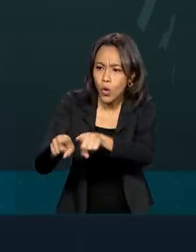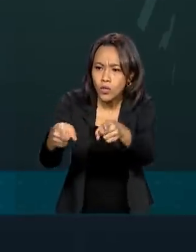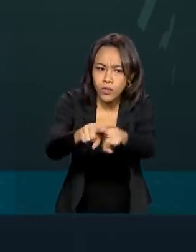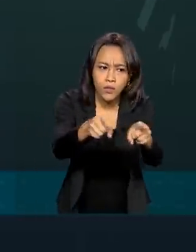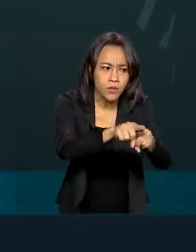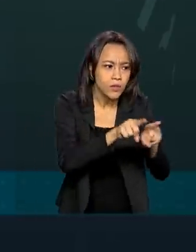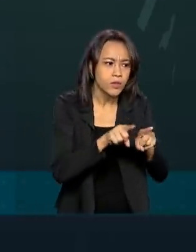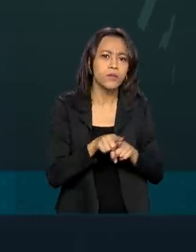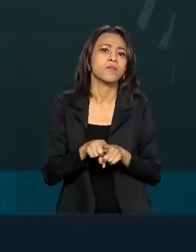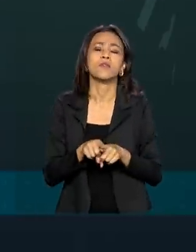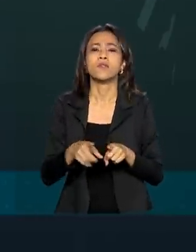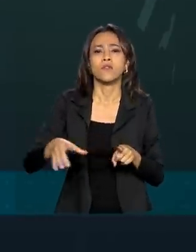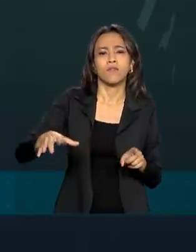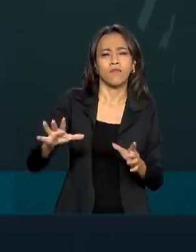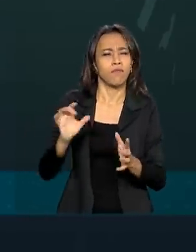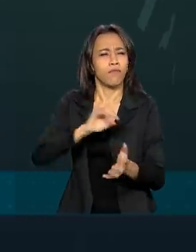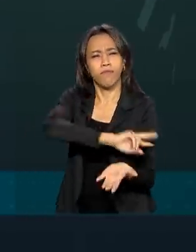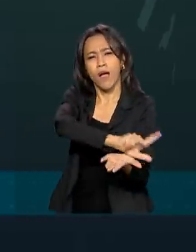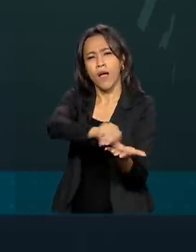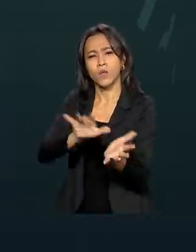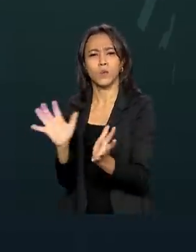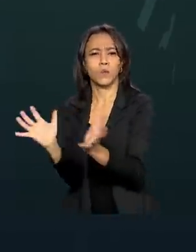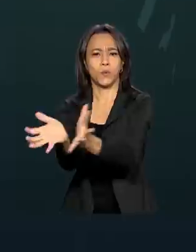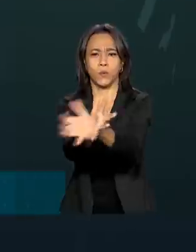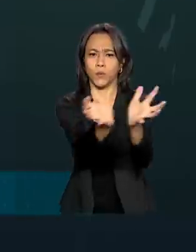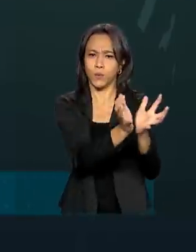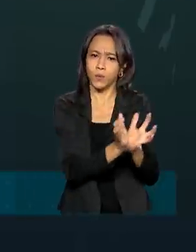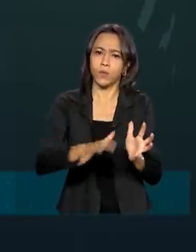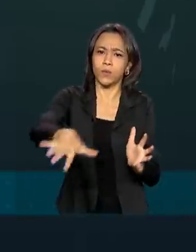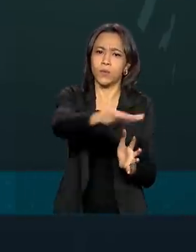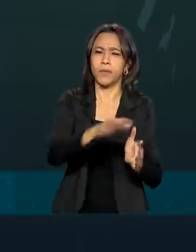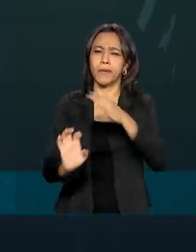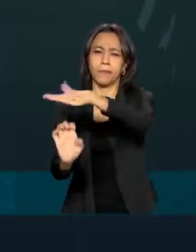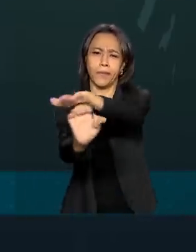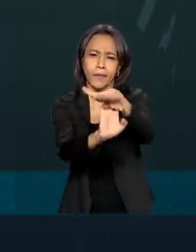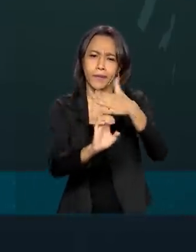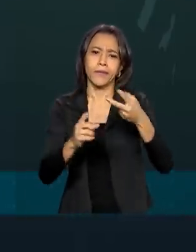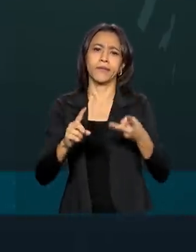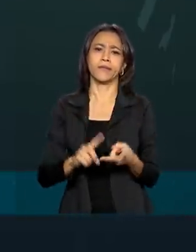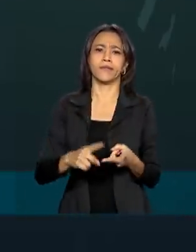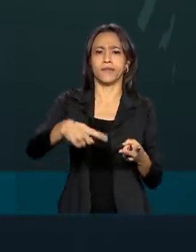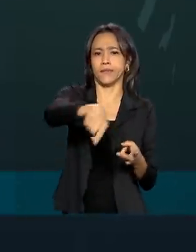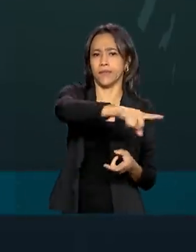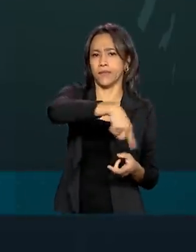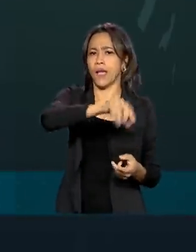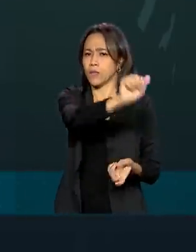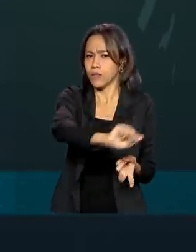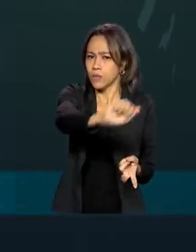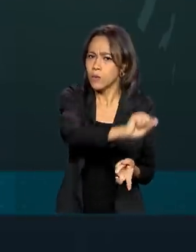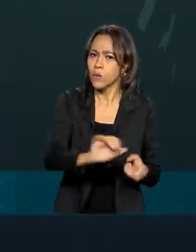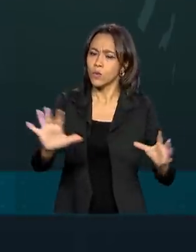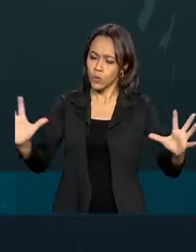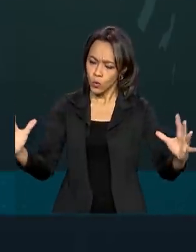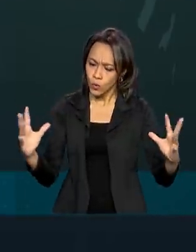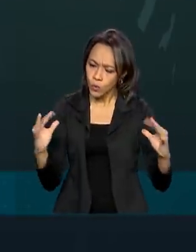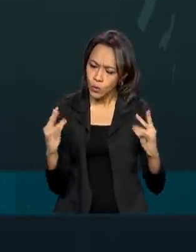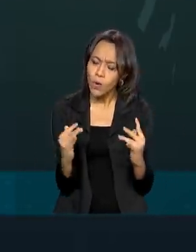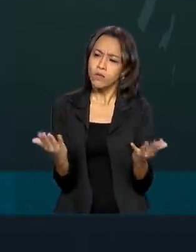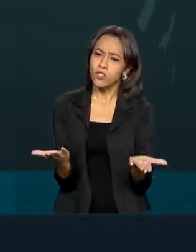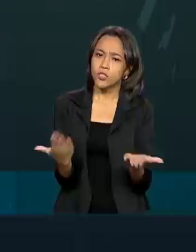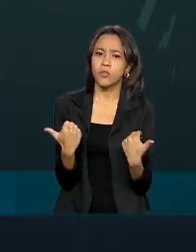classe, clube de diretores logísticas, empresas associadas ao IDV, as associações, para